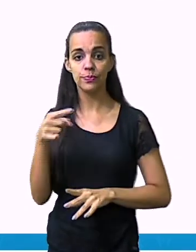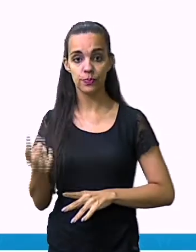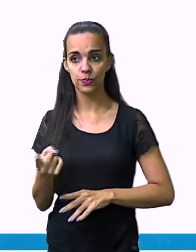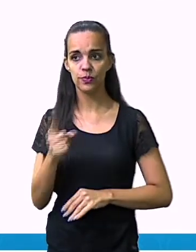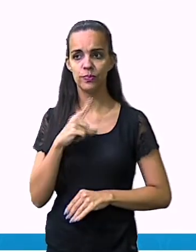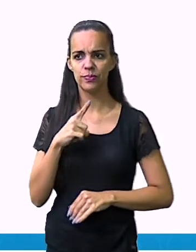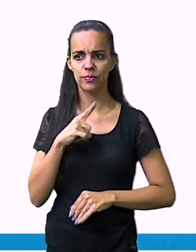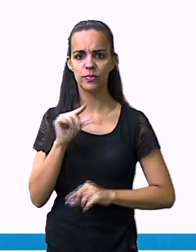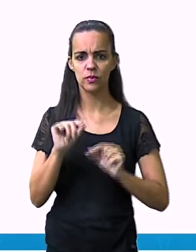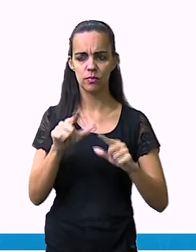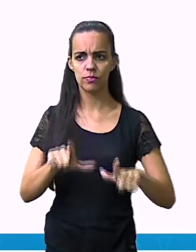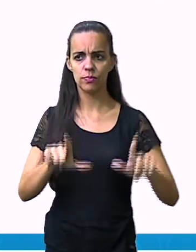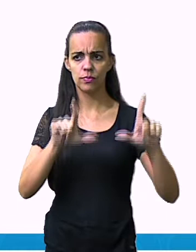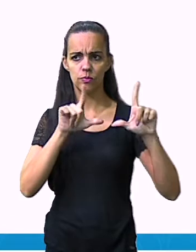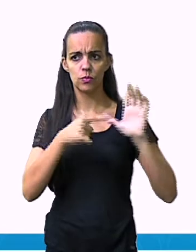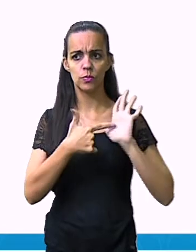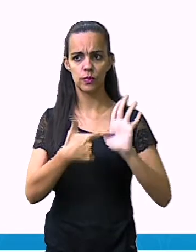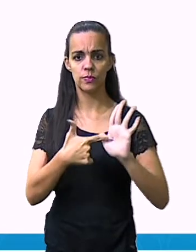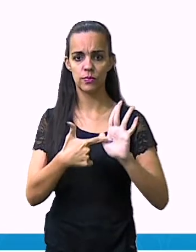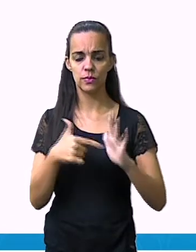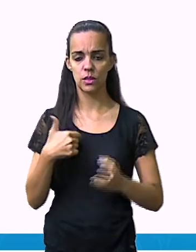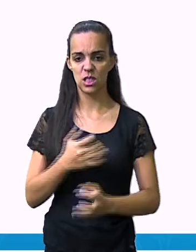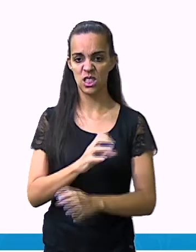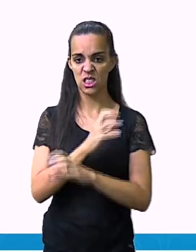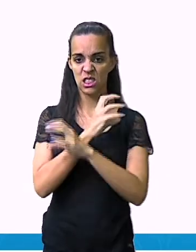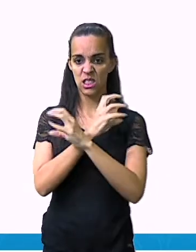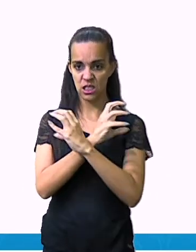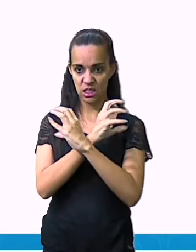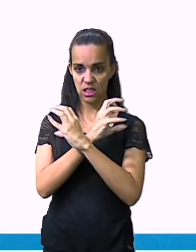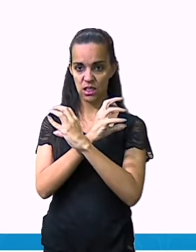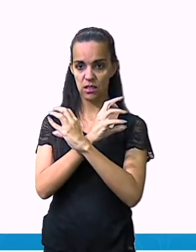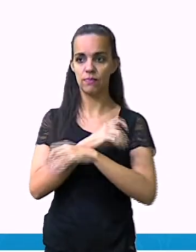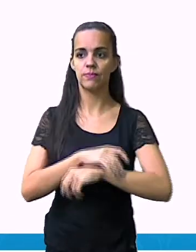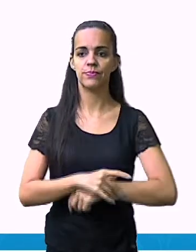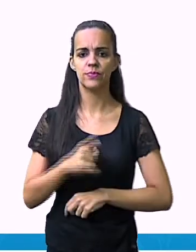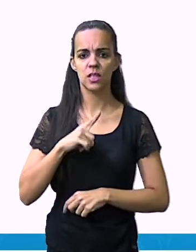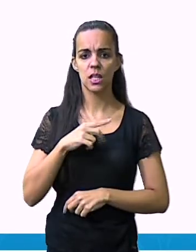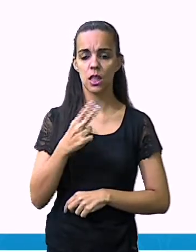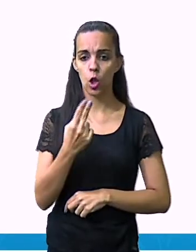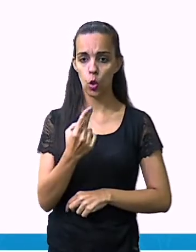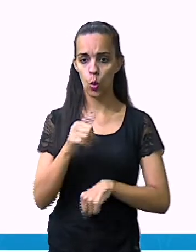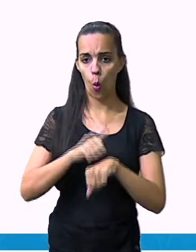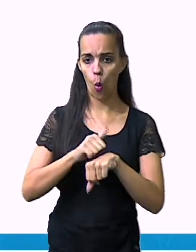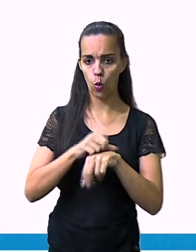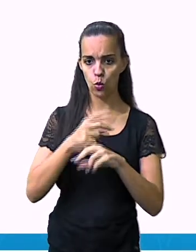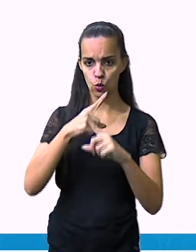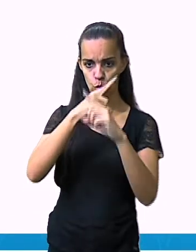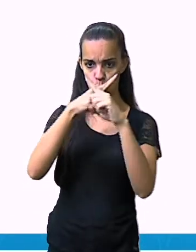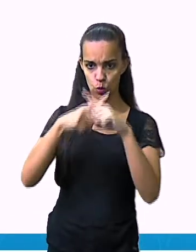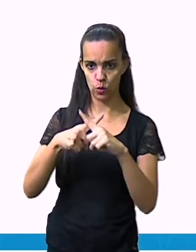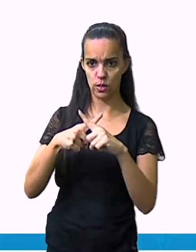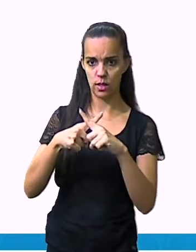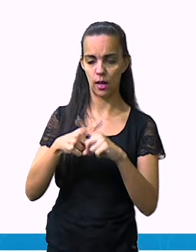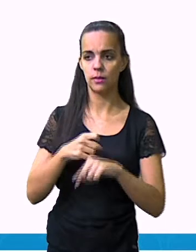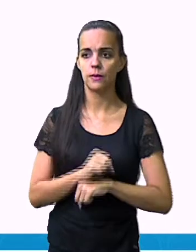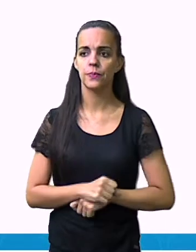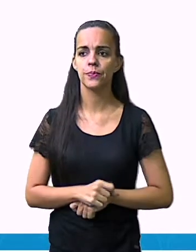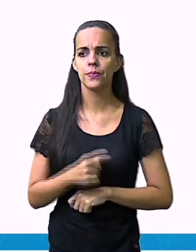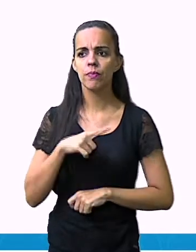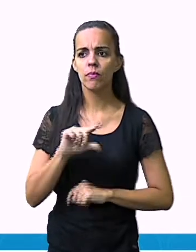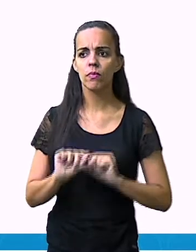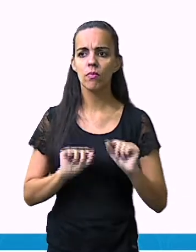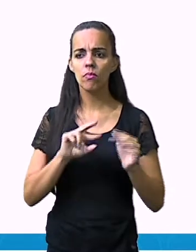nós temos uma placa com a imagem de uma caveira, com dois ossos cruzados. Isso significa, tá